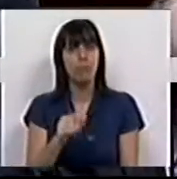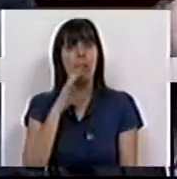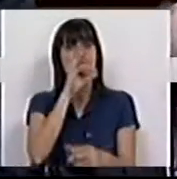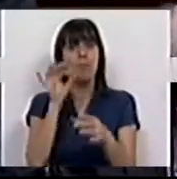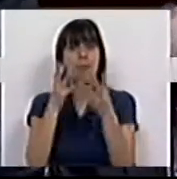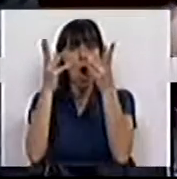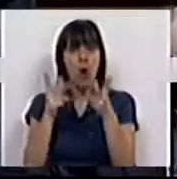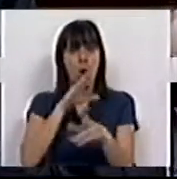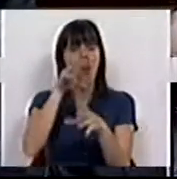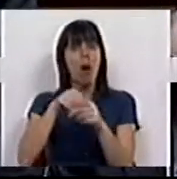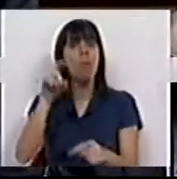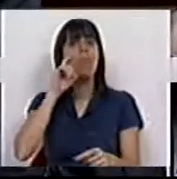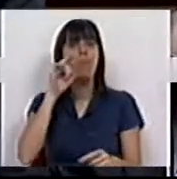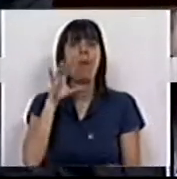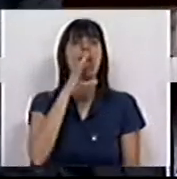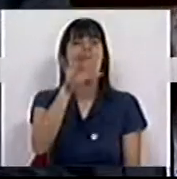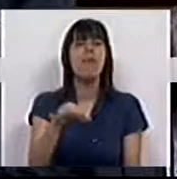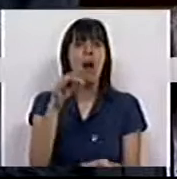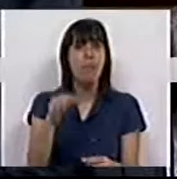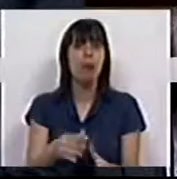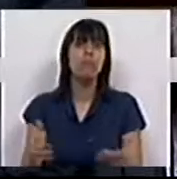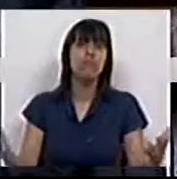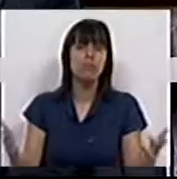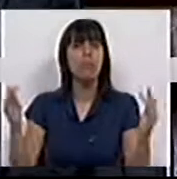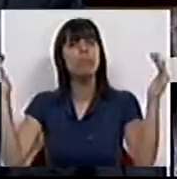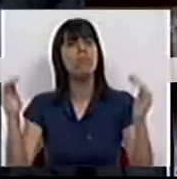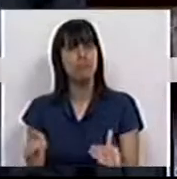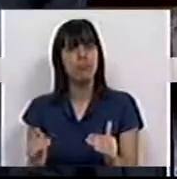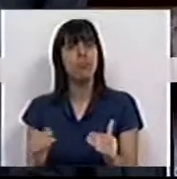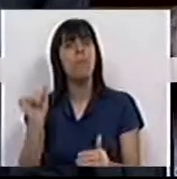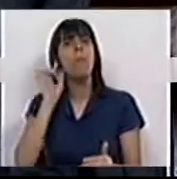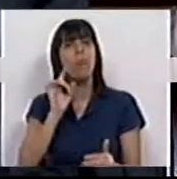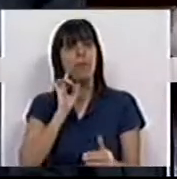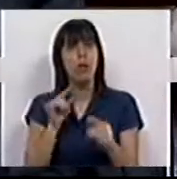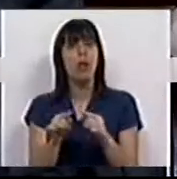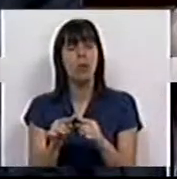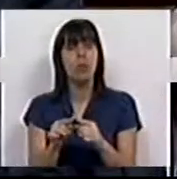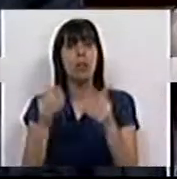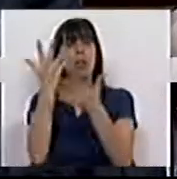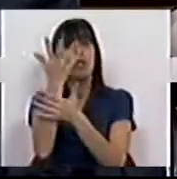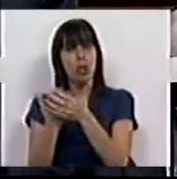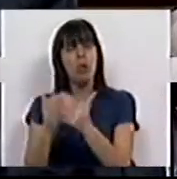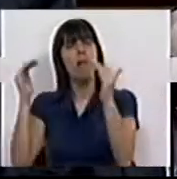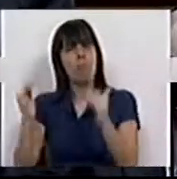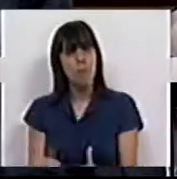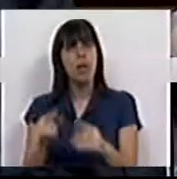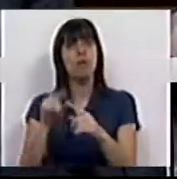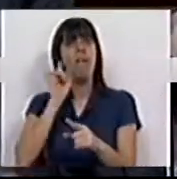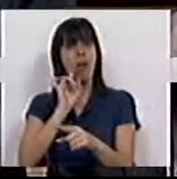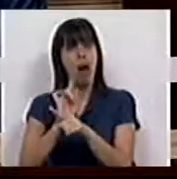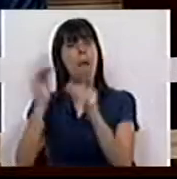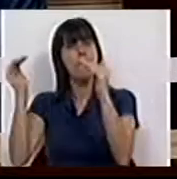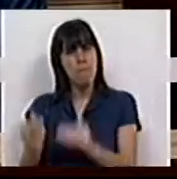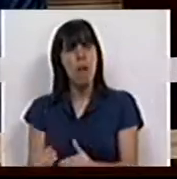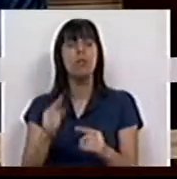consciente familiar que proteja as famílias, então diminua-se o valor das deduções, diminua-se esse